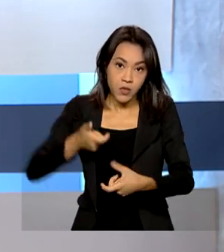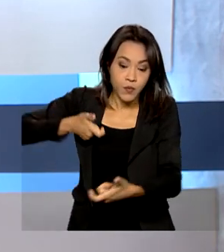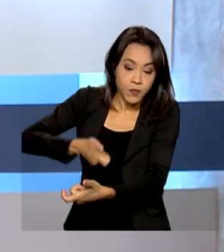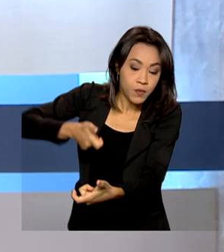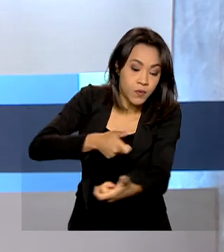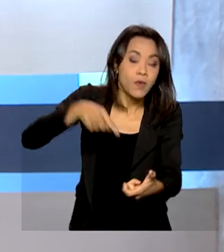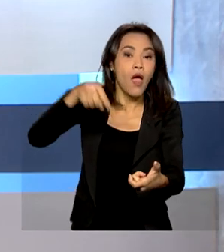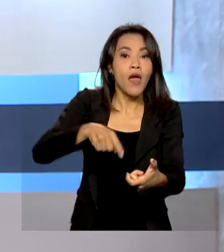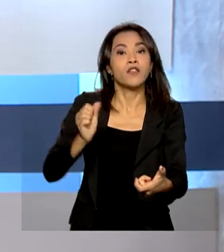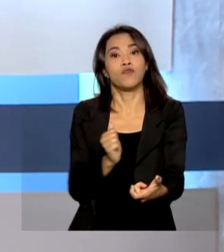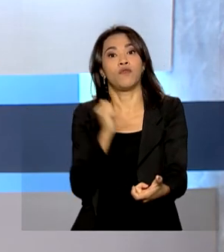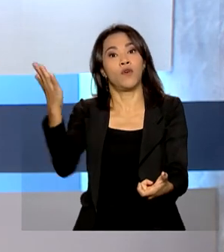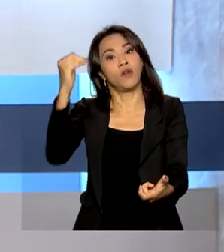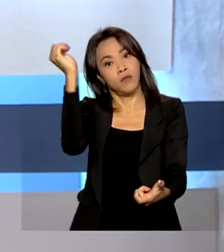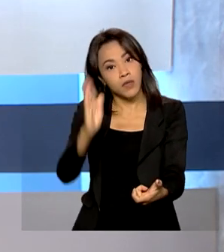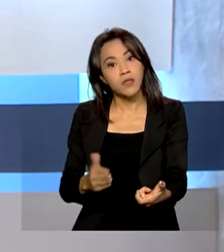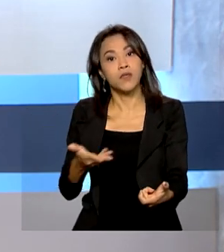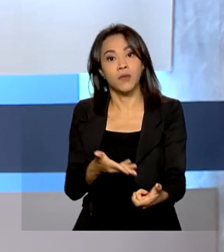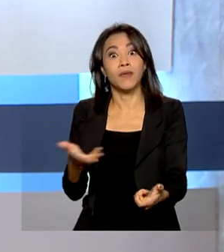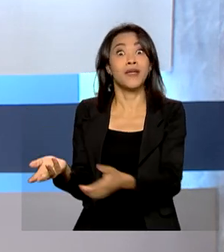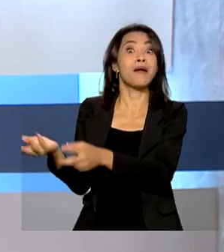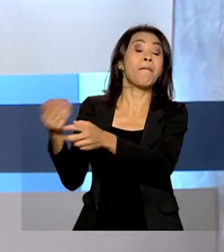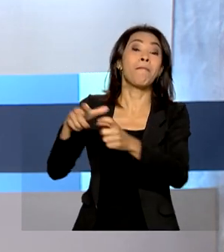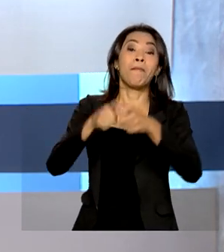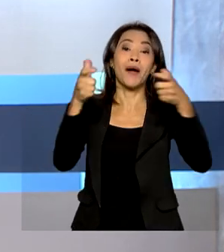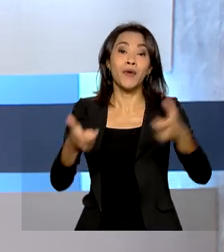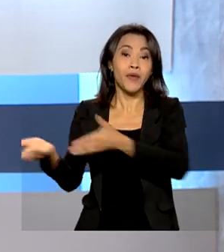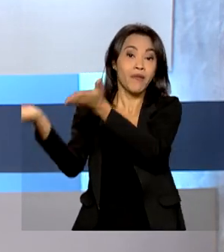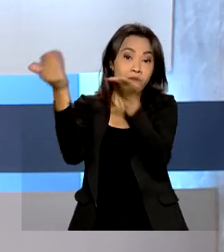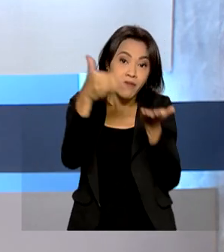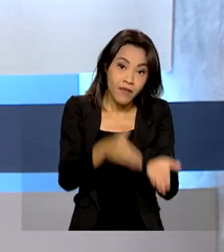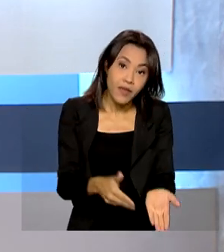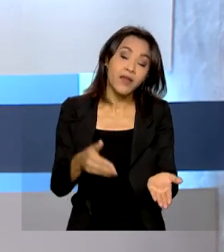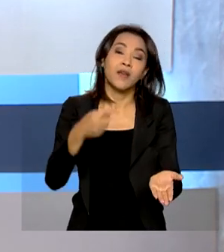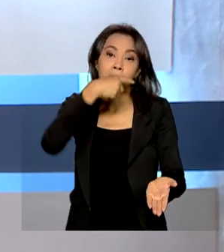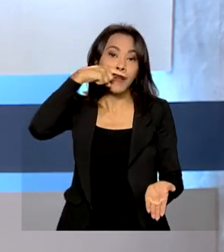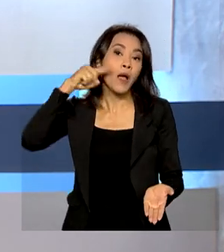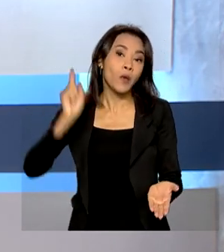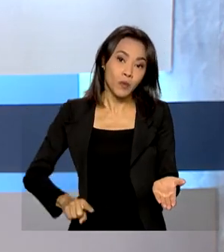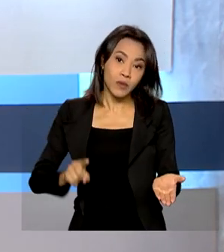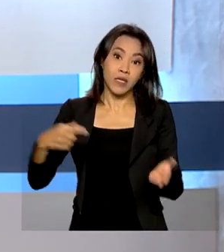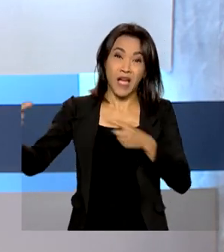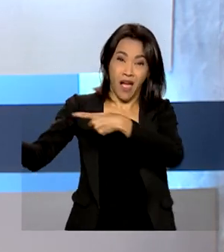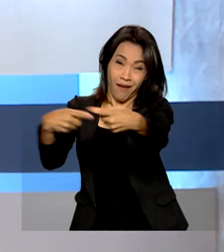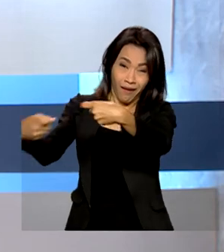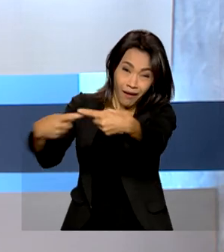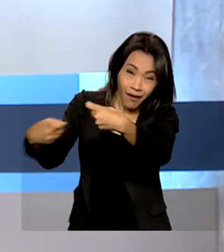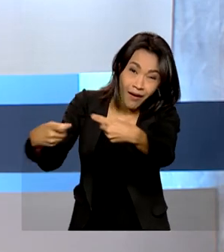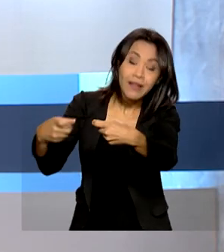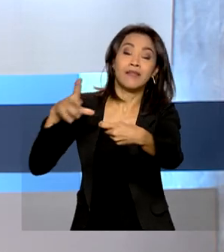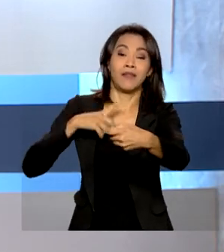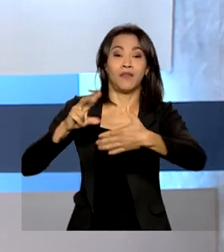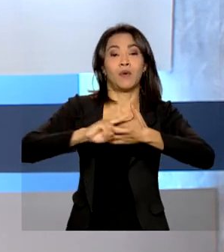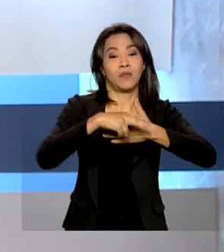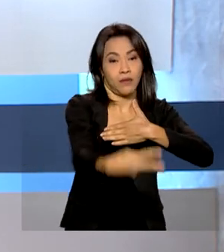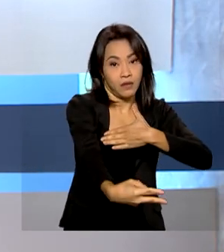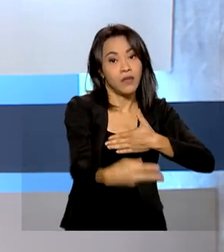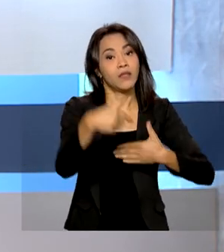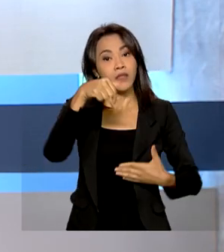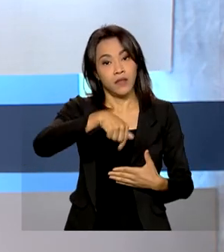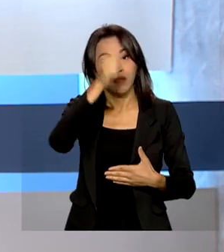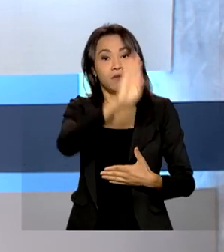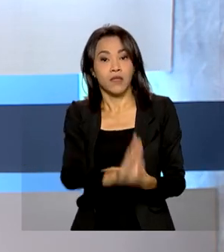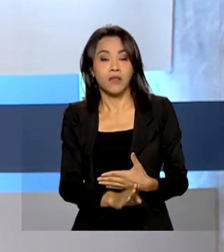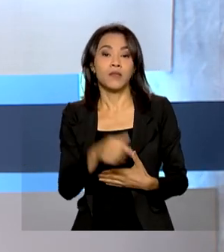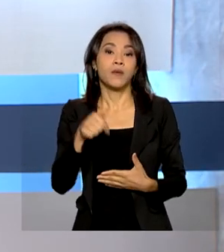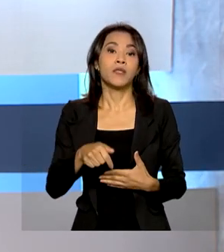importados e parte deles vem da Rússia. Com o conflito com a Ucrânia, o mercado foi afetado. A cerimônia de